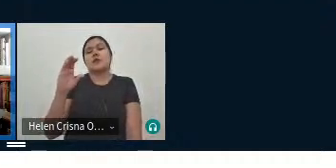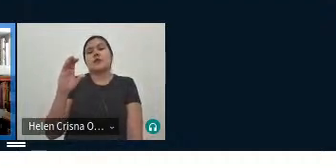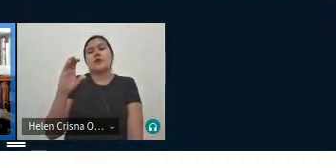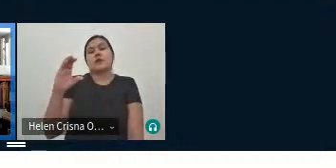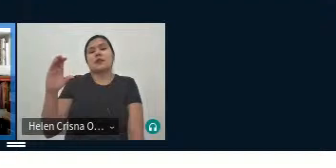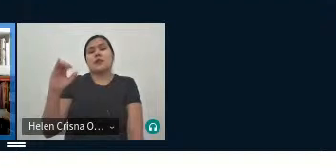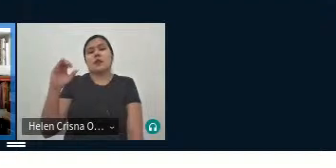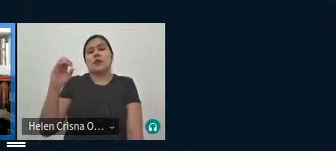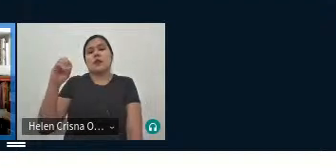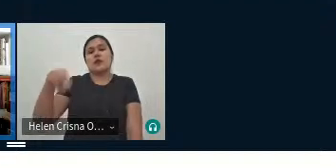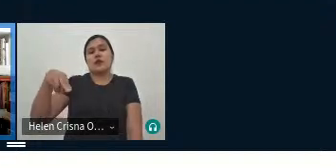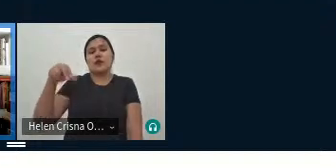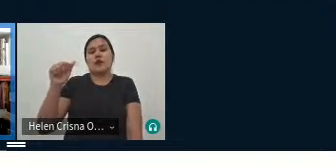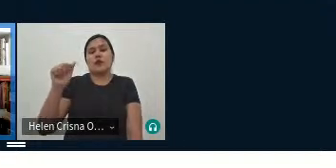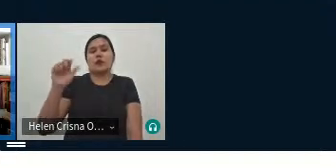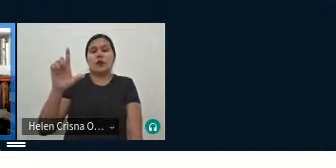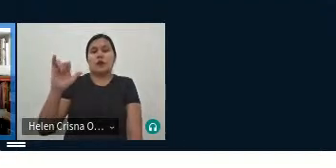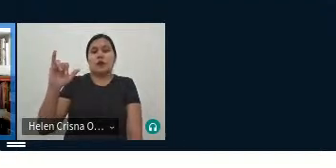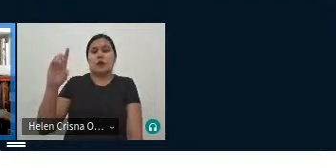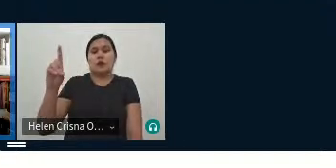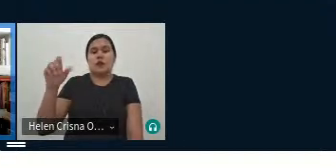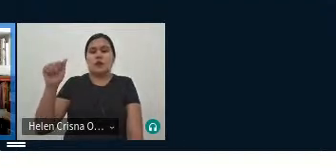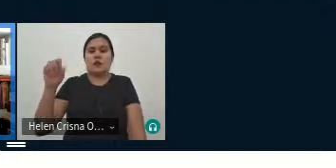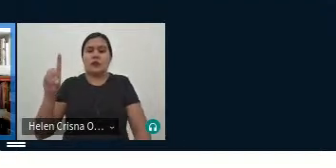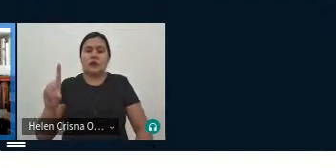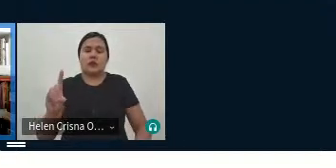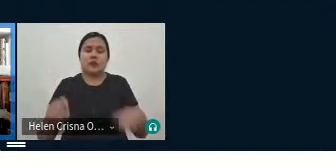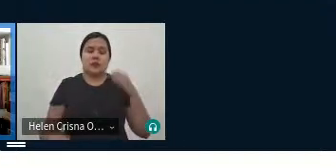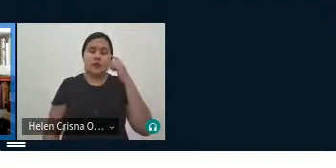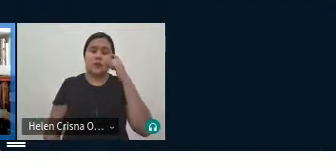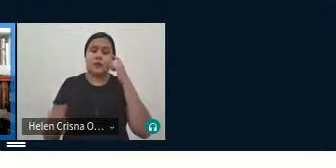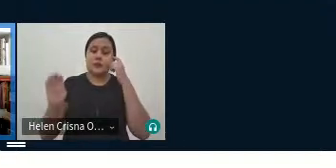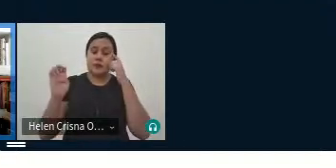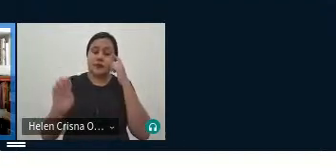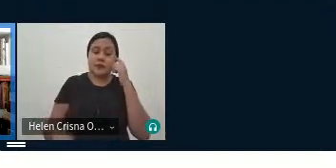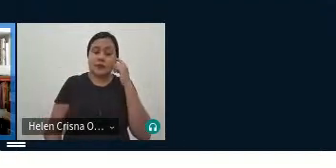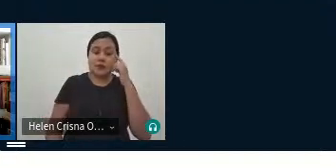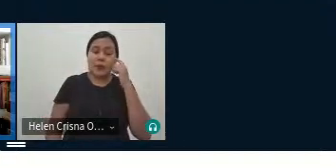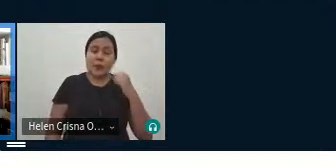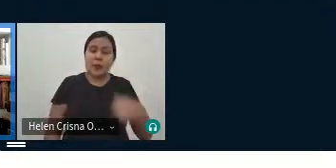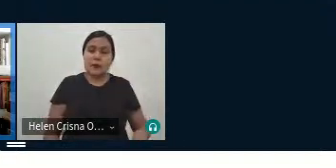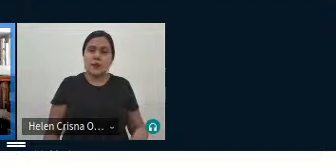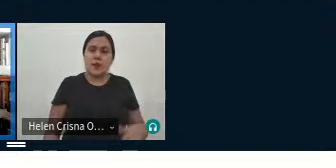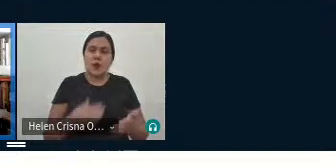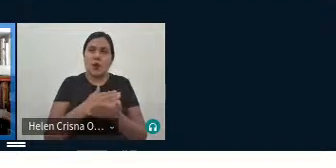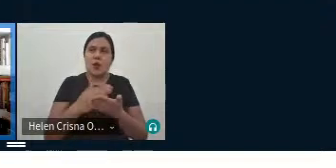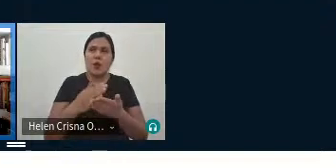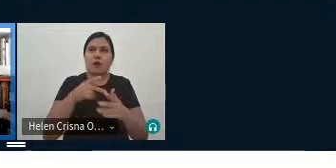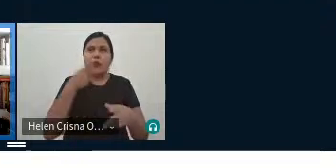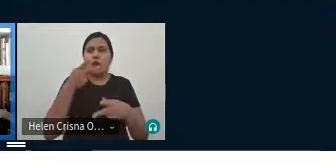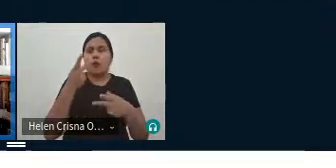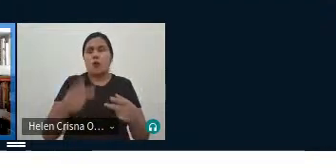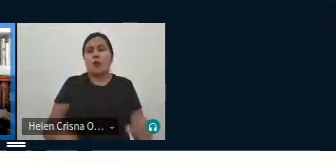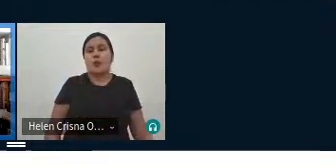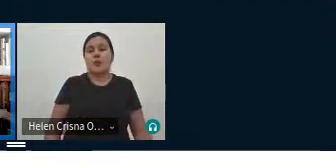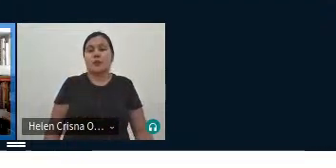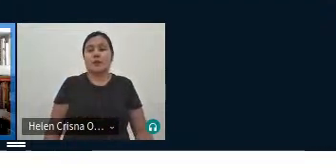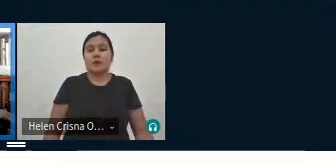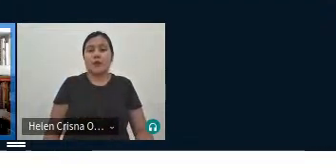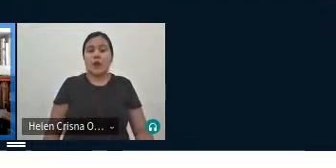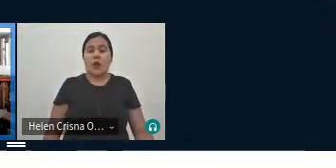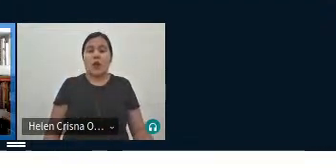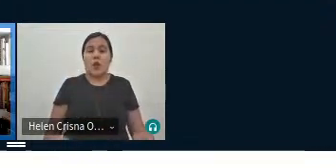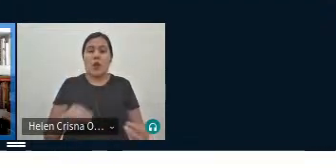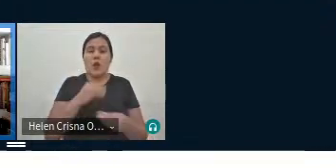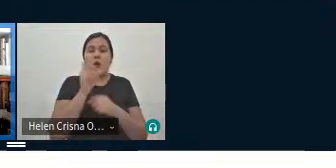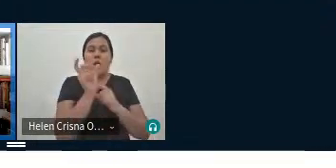referenciar essas sobreposições né como as que eu comentei inicialmente então empregando